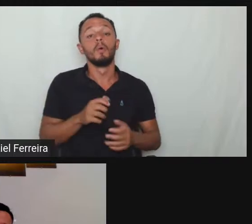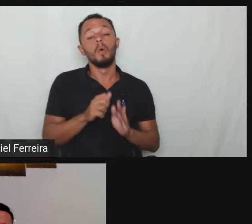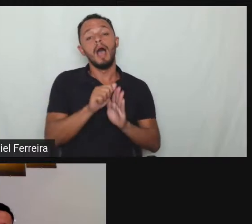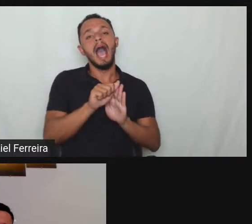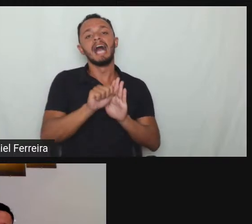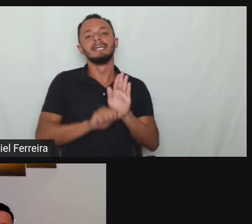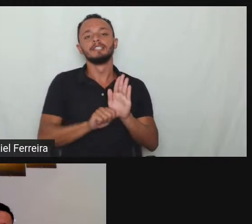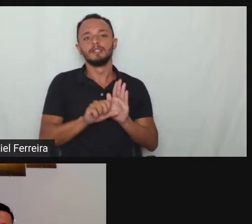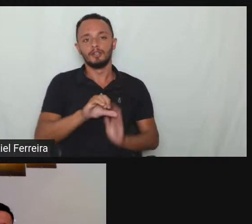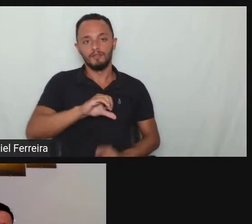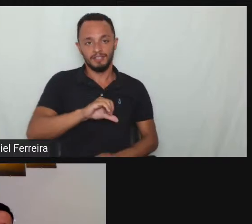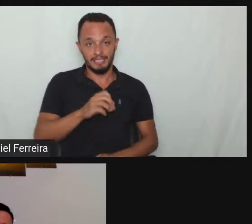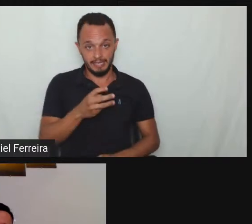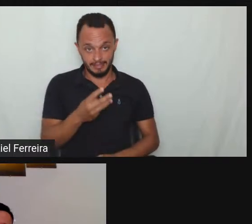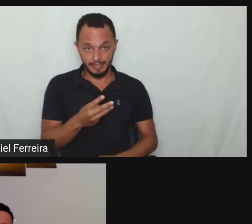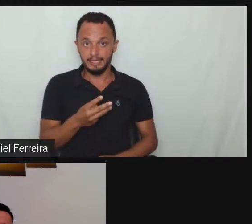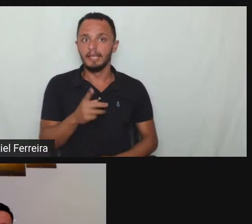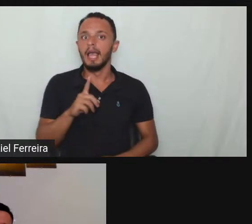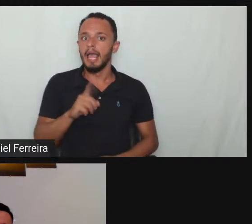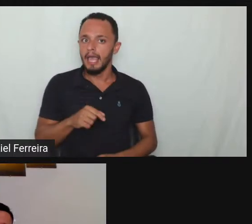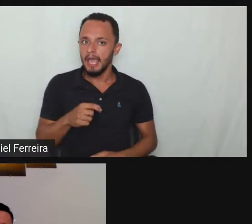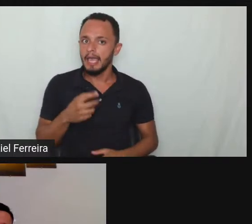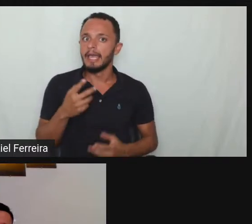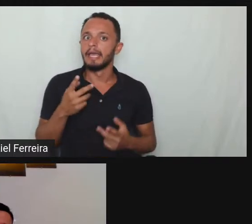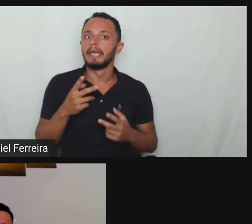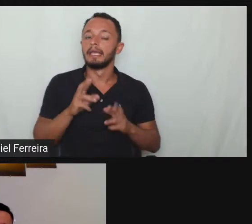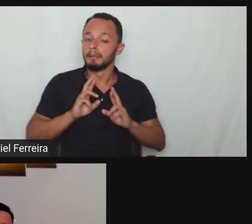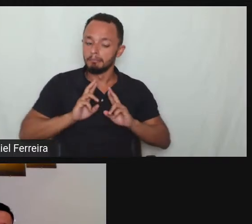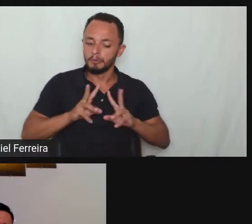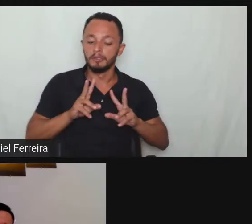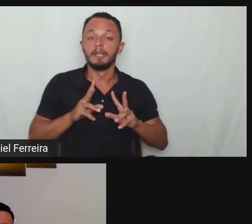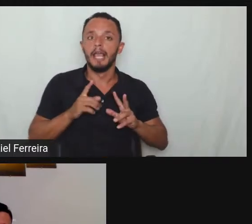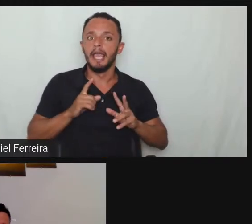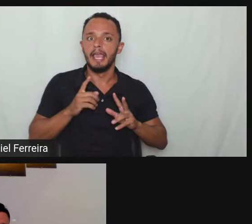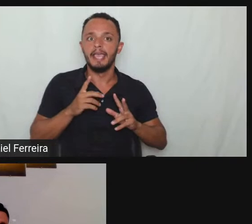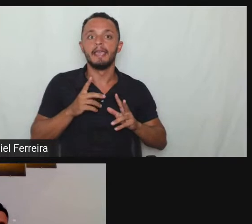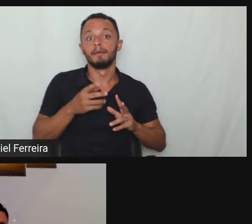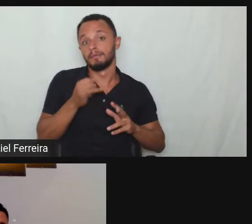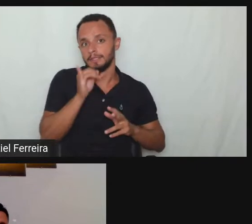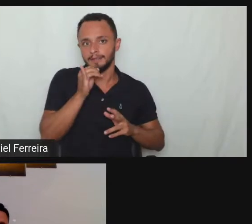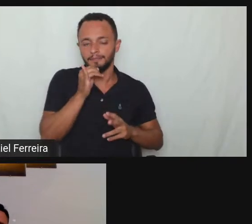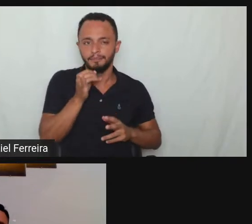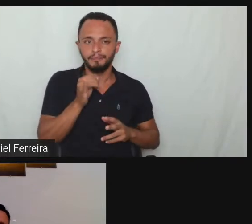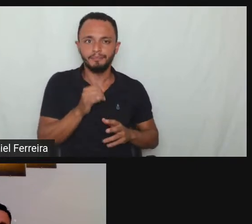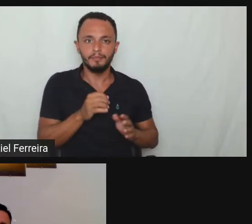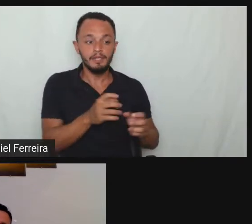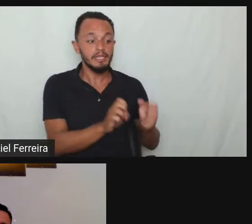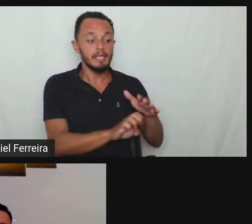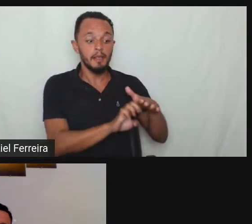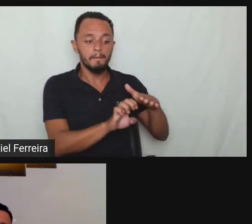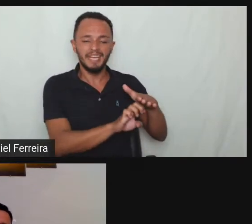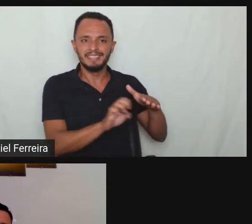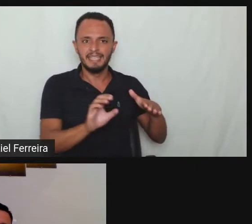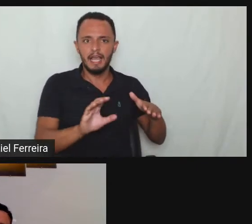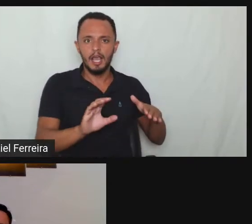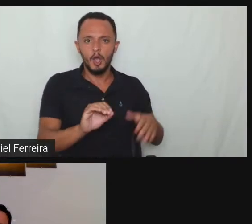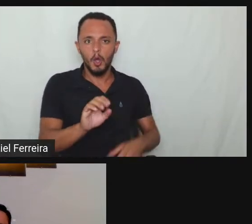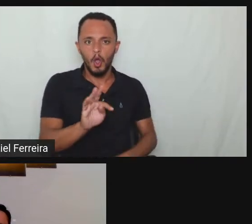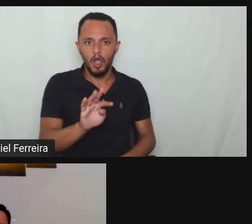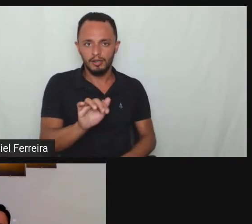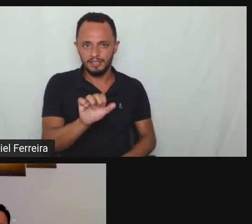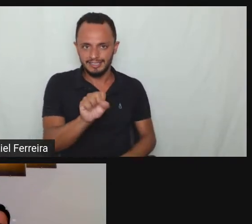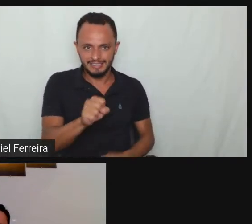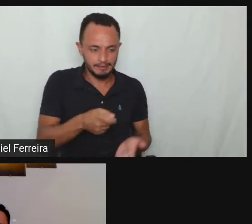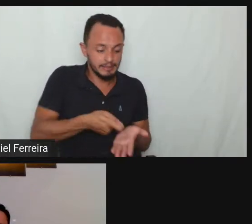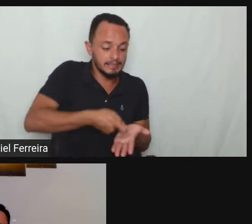inclusão em que pese muitas empresas ainda não cumprirem as cotas mas hoje pessoal 90% das